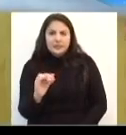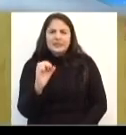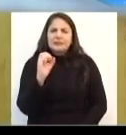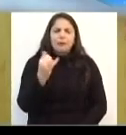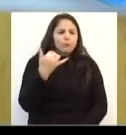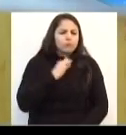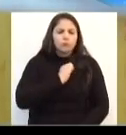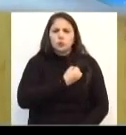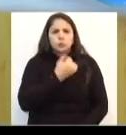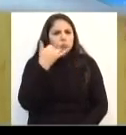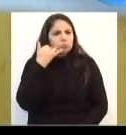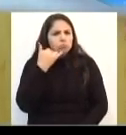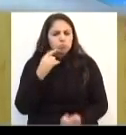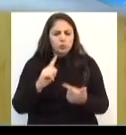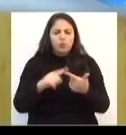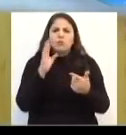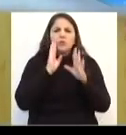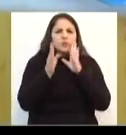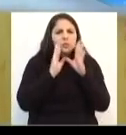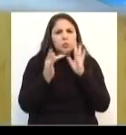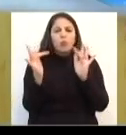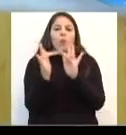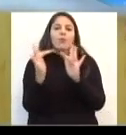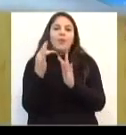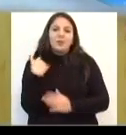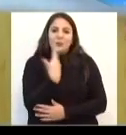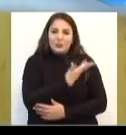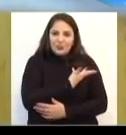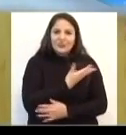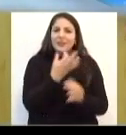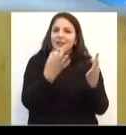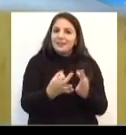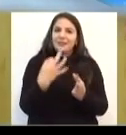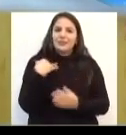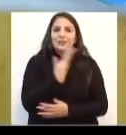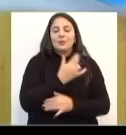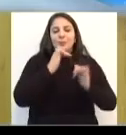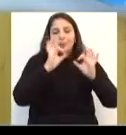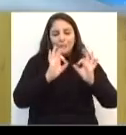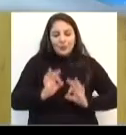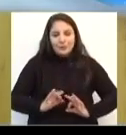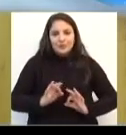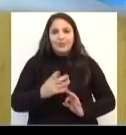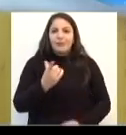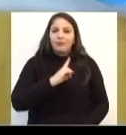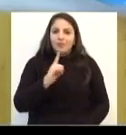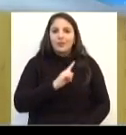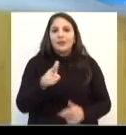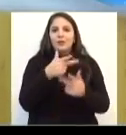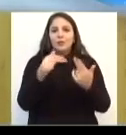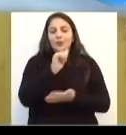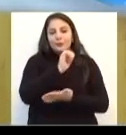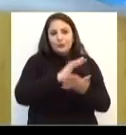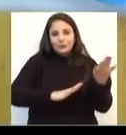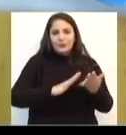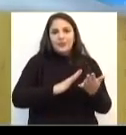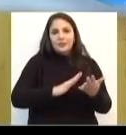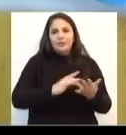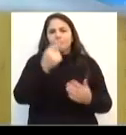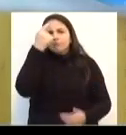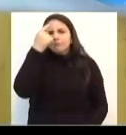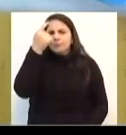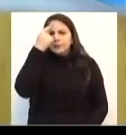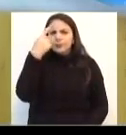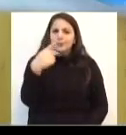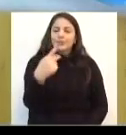vias de telefone, ou face, enfim, entrem em contato conosco, que com certeza na nossa programação tem alguma atividade que foi